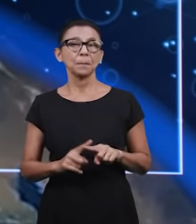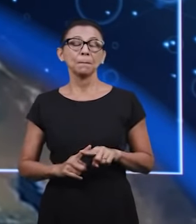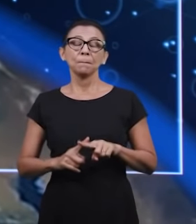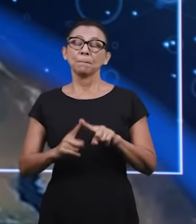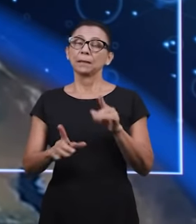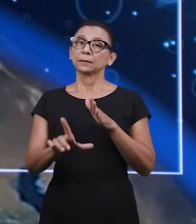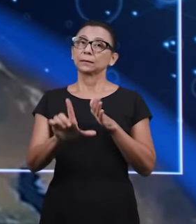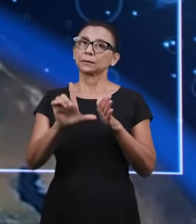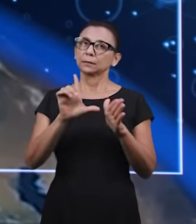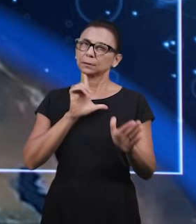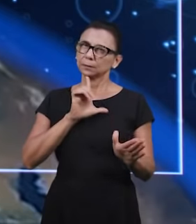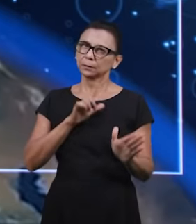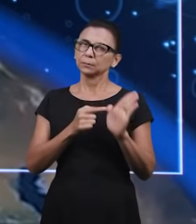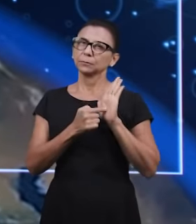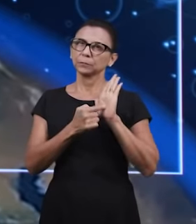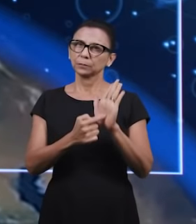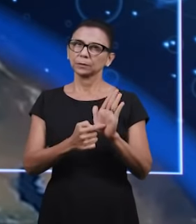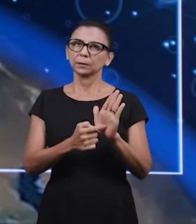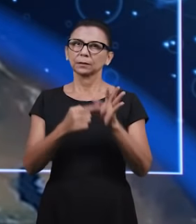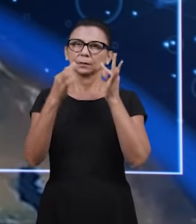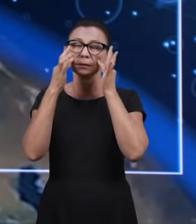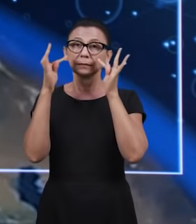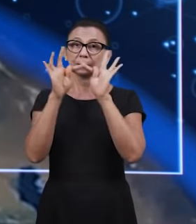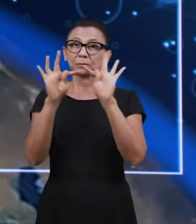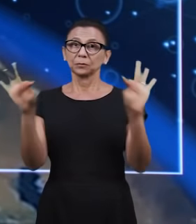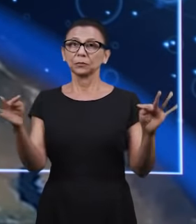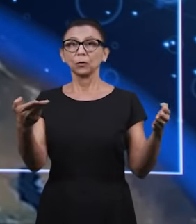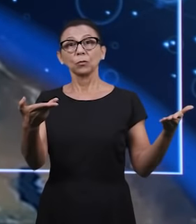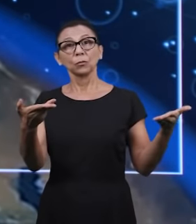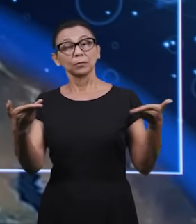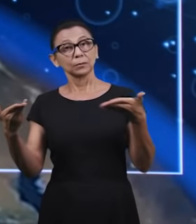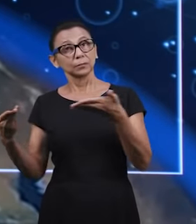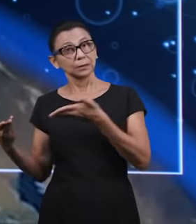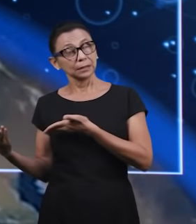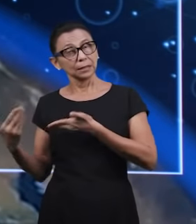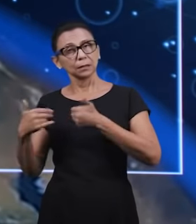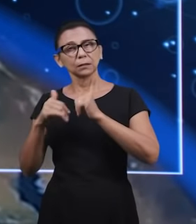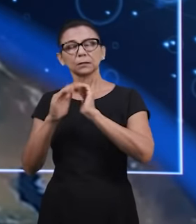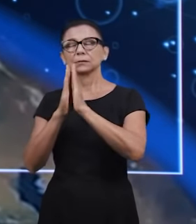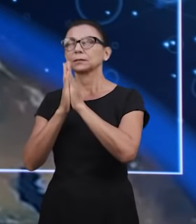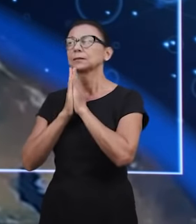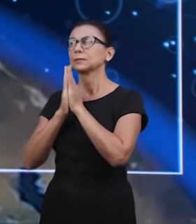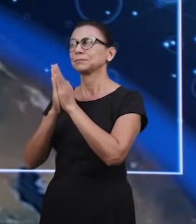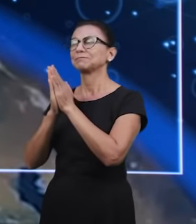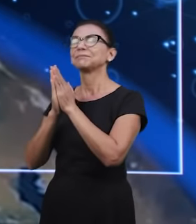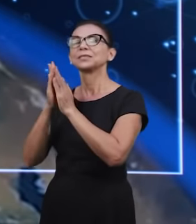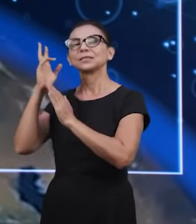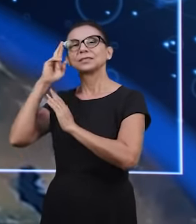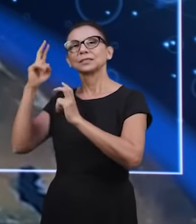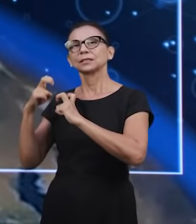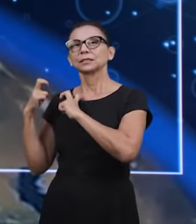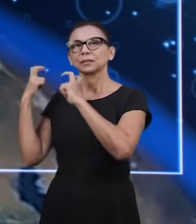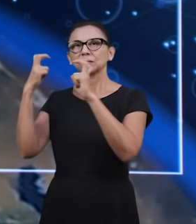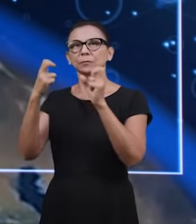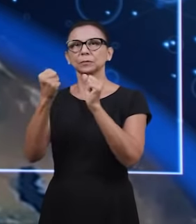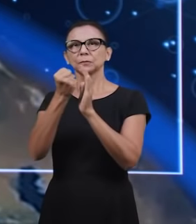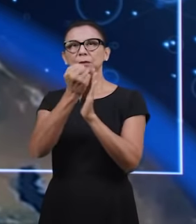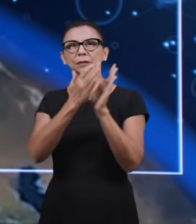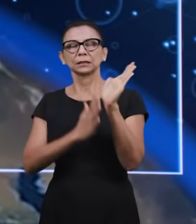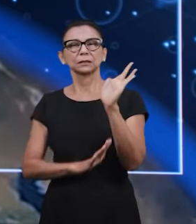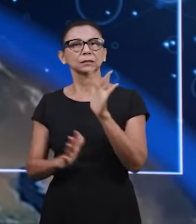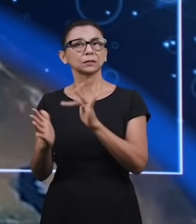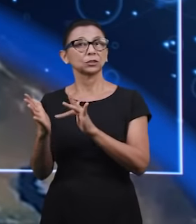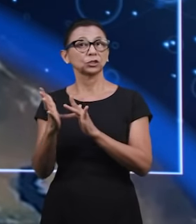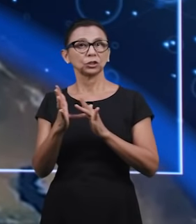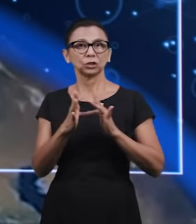E nós vamos, antes de apresentar os testemunhos, nós vamos convidar a você agora para nós orarmos ao Senhor, clamando pelo